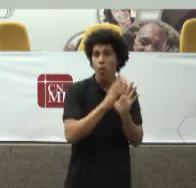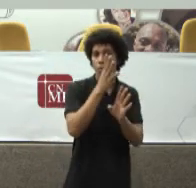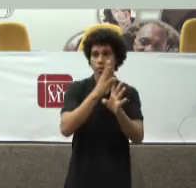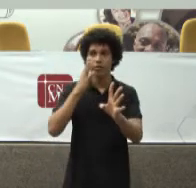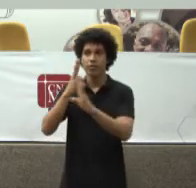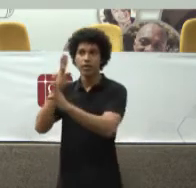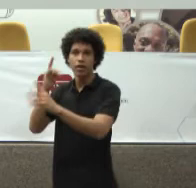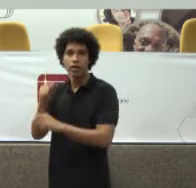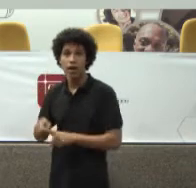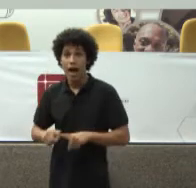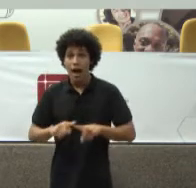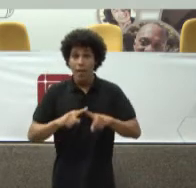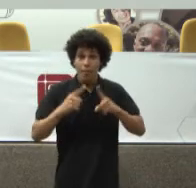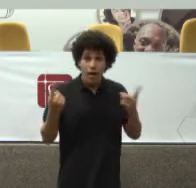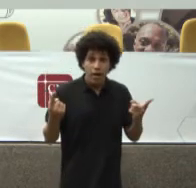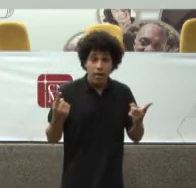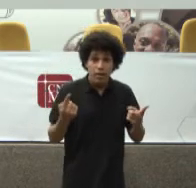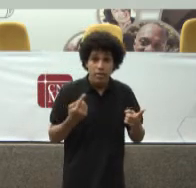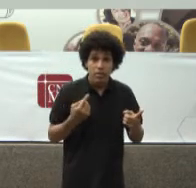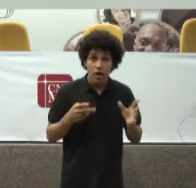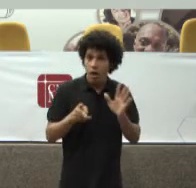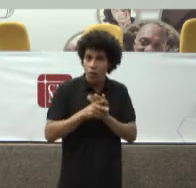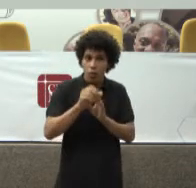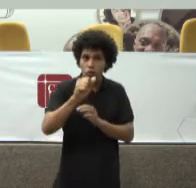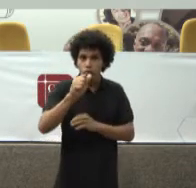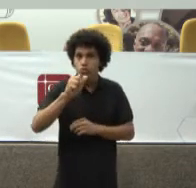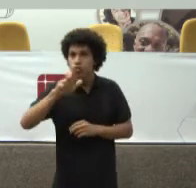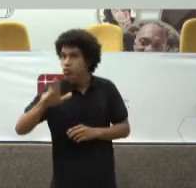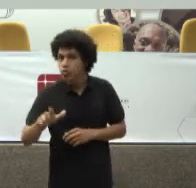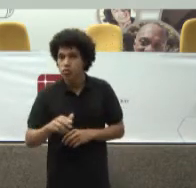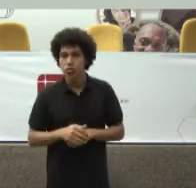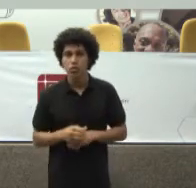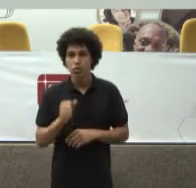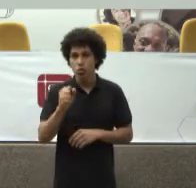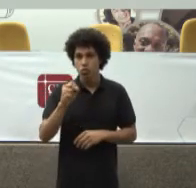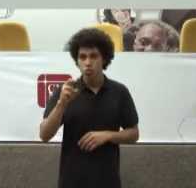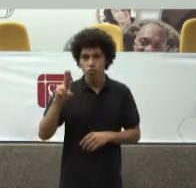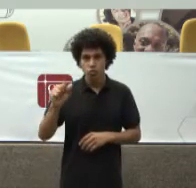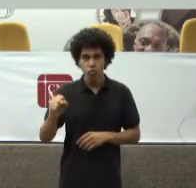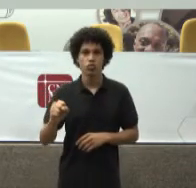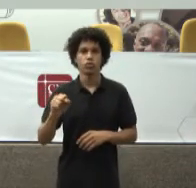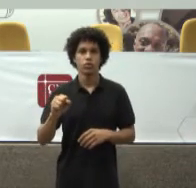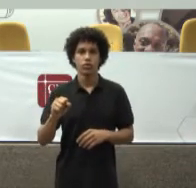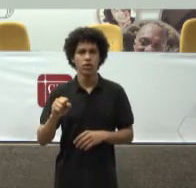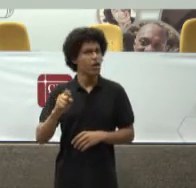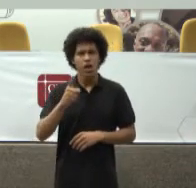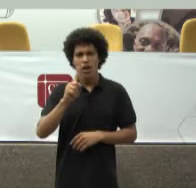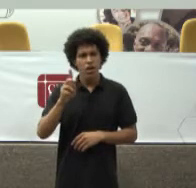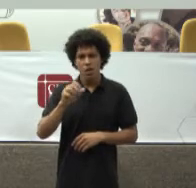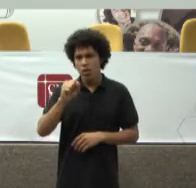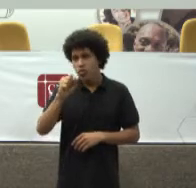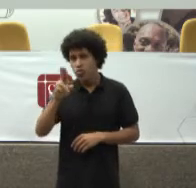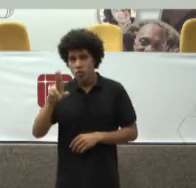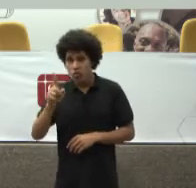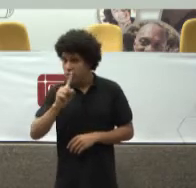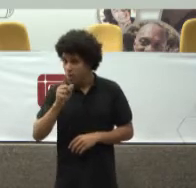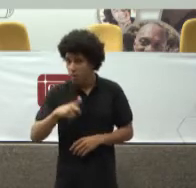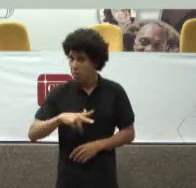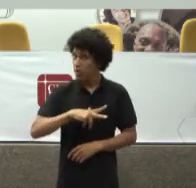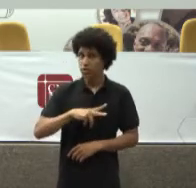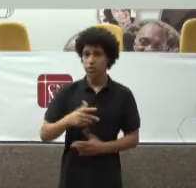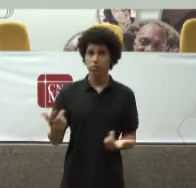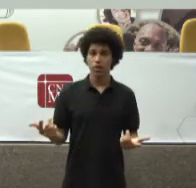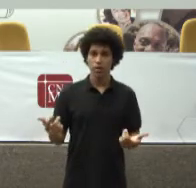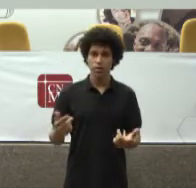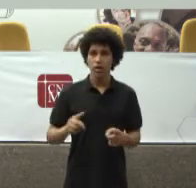Hospitais Privados São SUS E aí Eu descobri o seguinte Depois de muito Bater a cabeça Muito